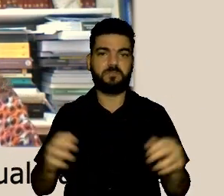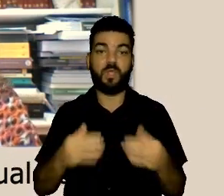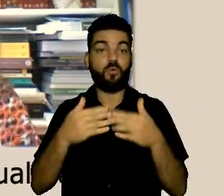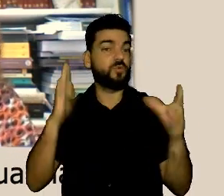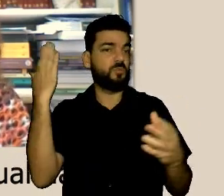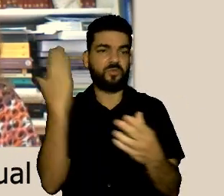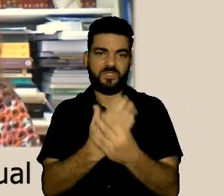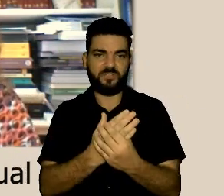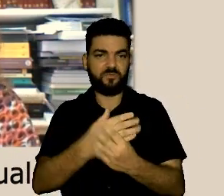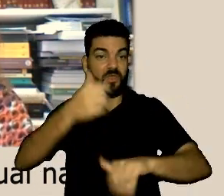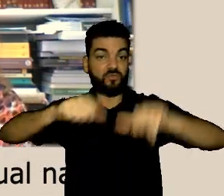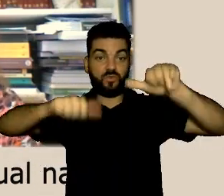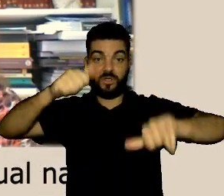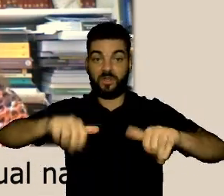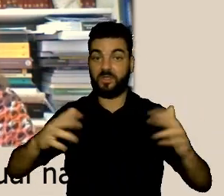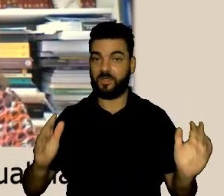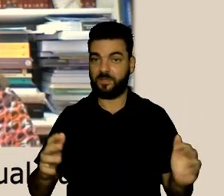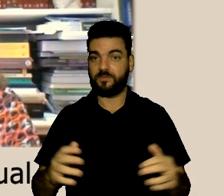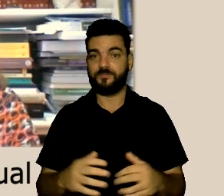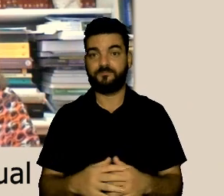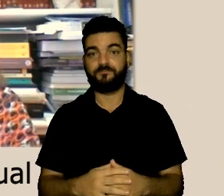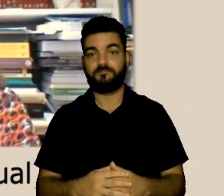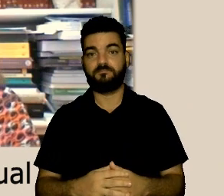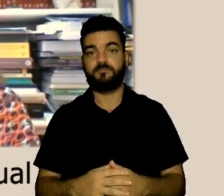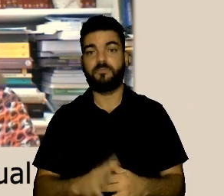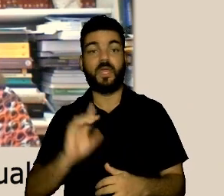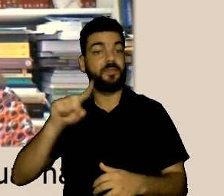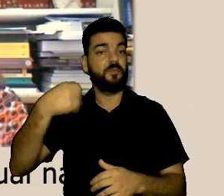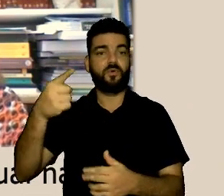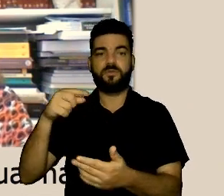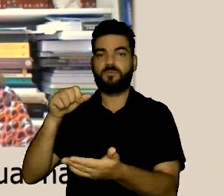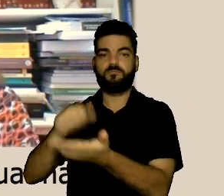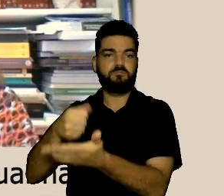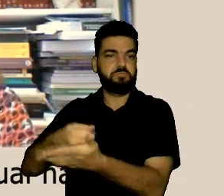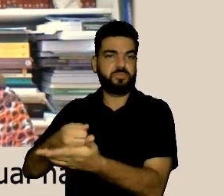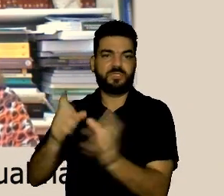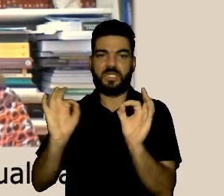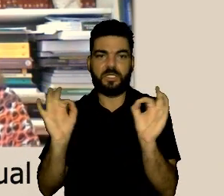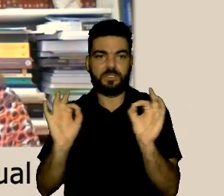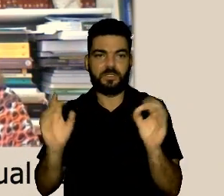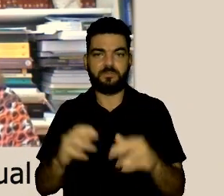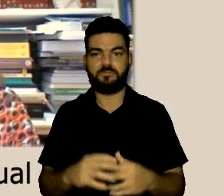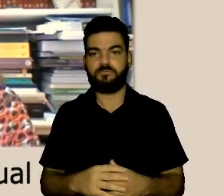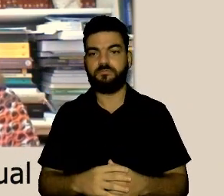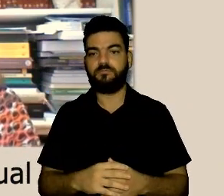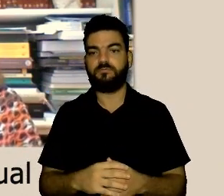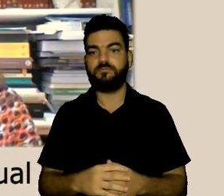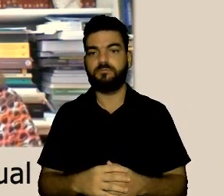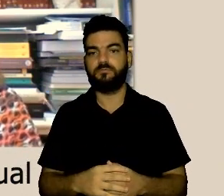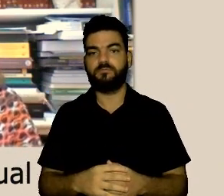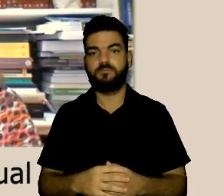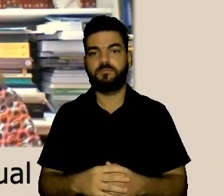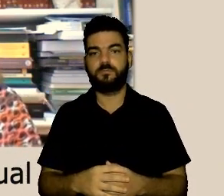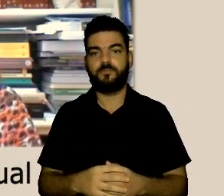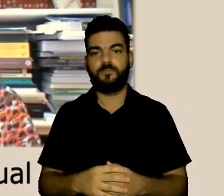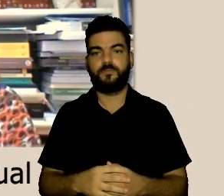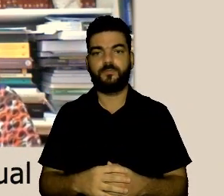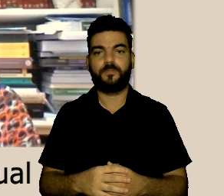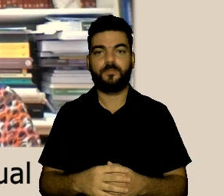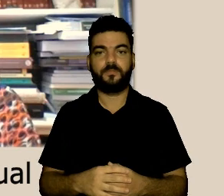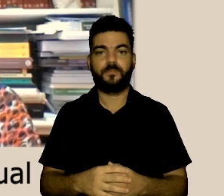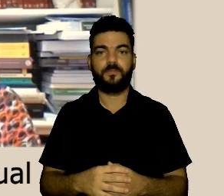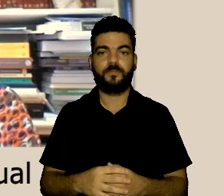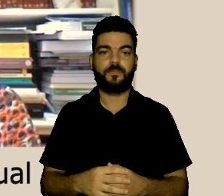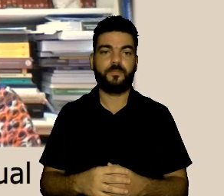sim pode encaminhar para a diretoria do foro e abriu-se um processo administrativo não teve nenhuma punição